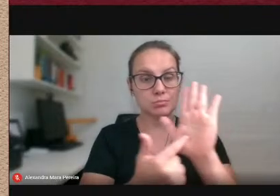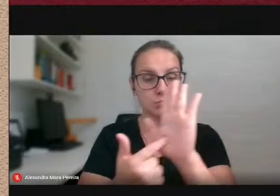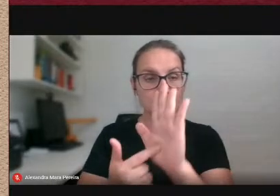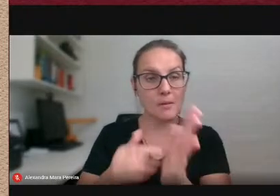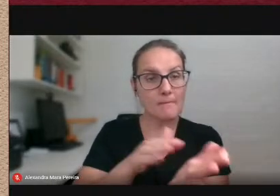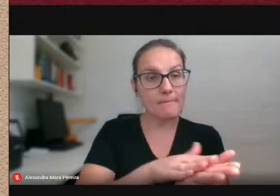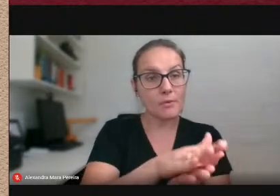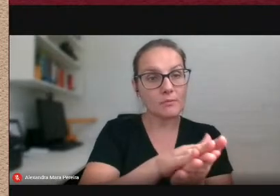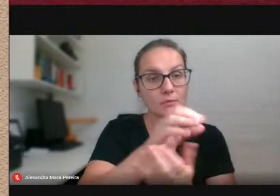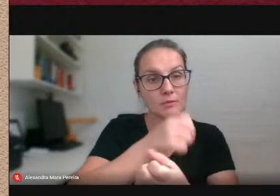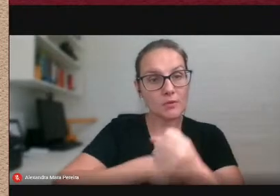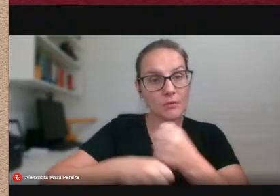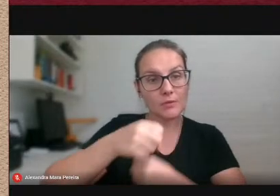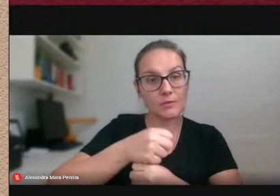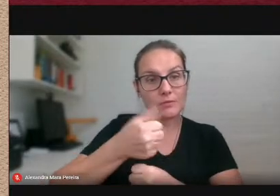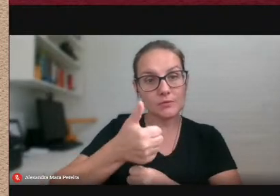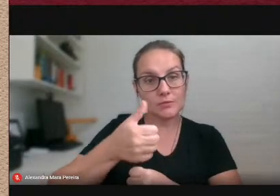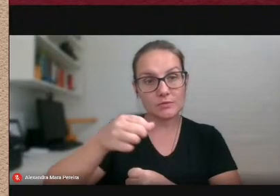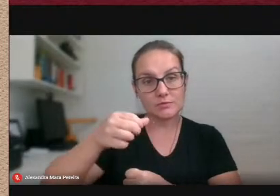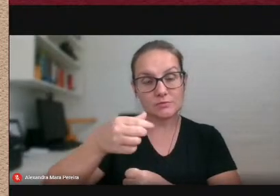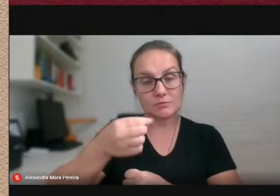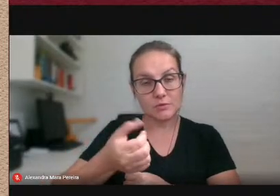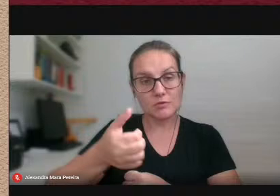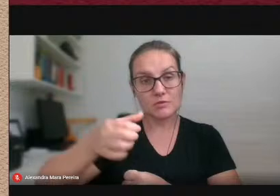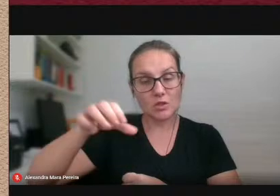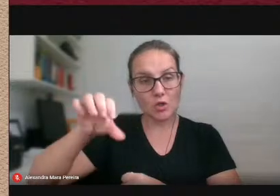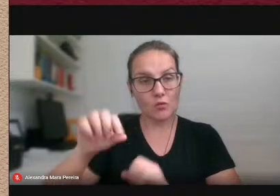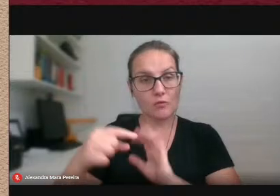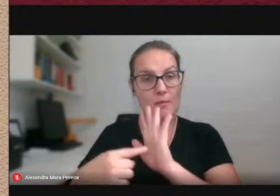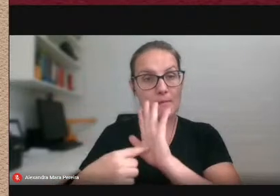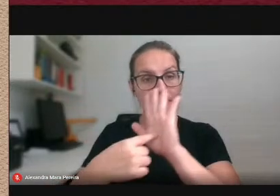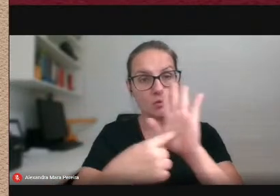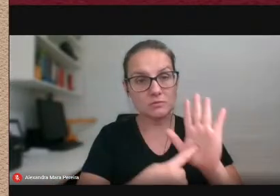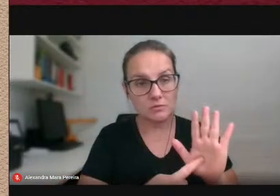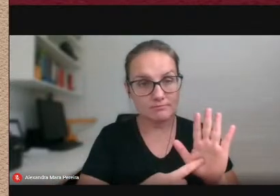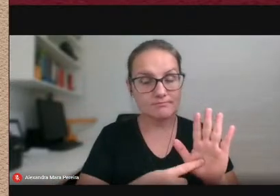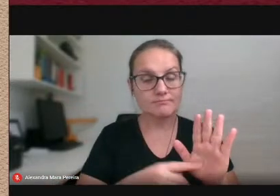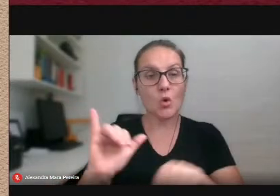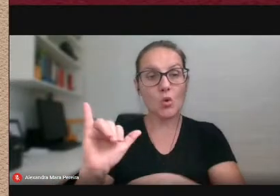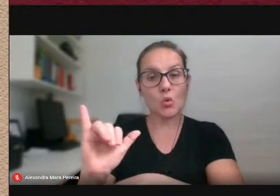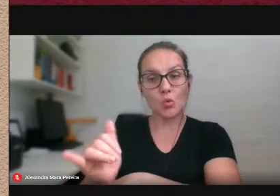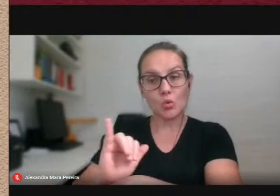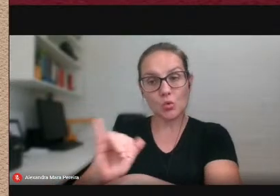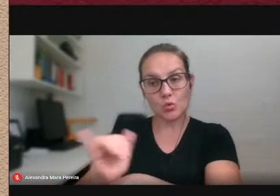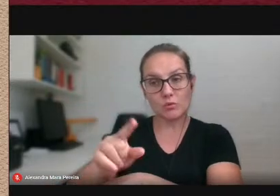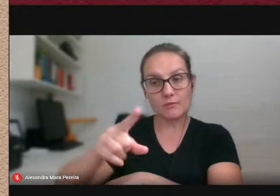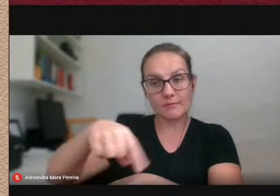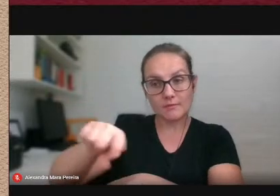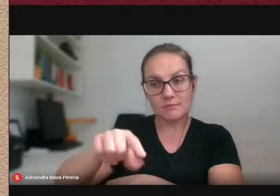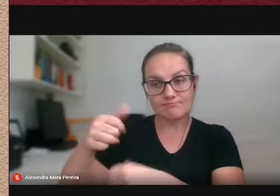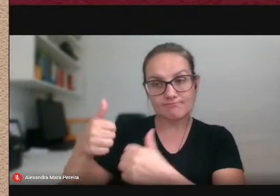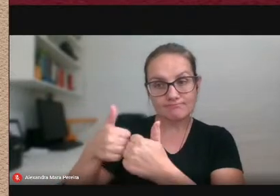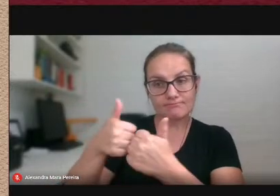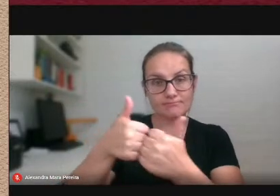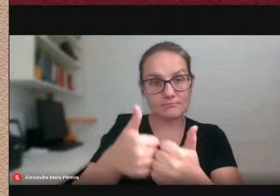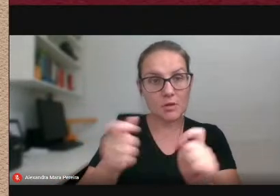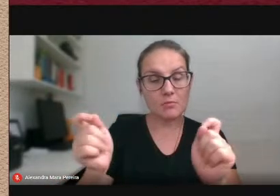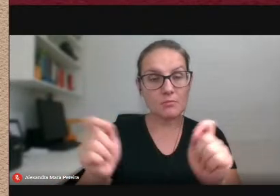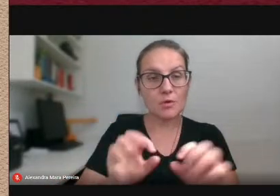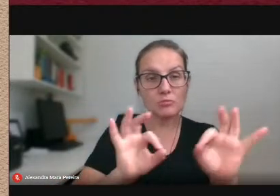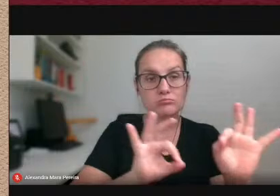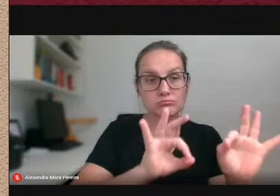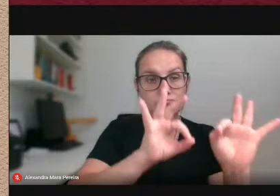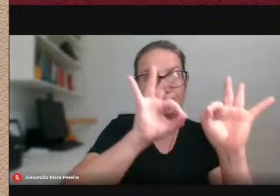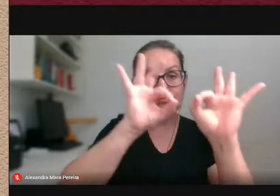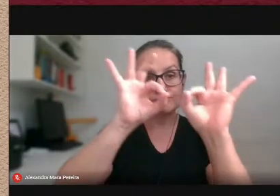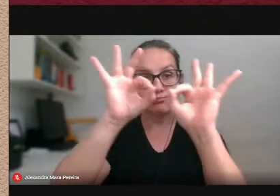2019 oito obras pelo Youtube o público que está nos assistindo poderá visualizar algumas